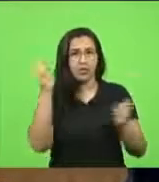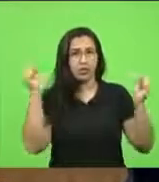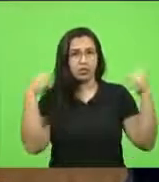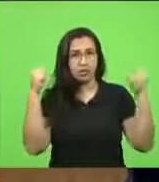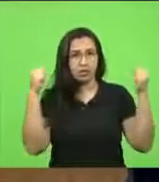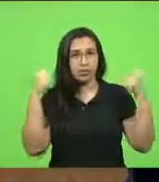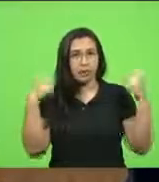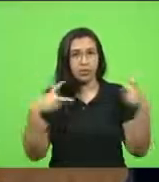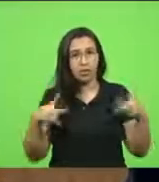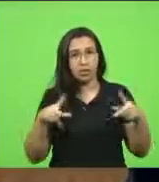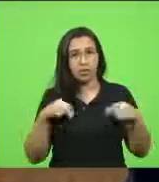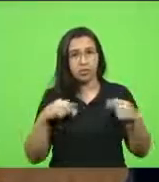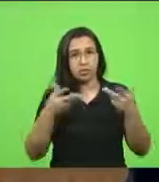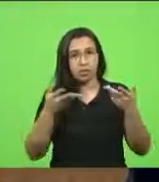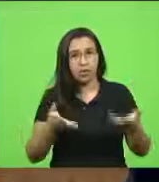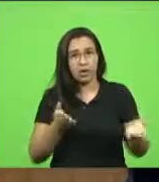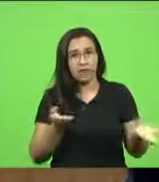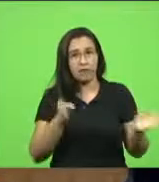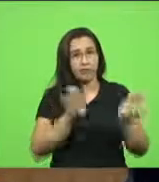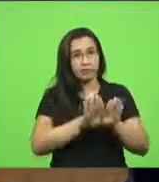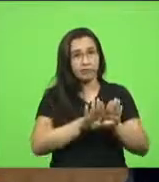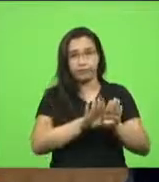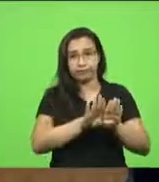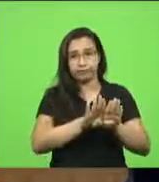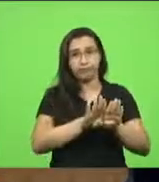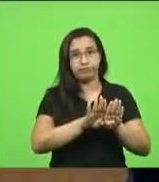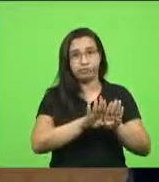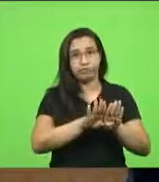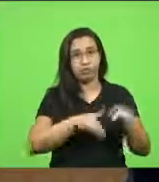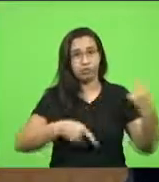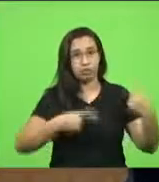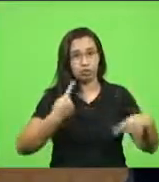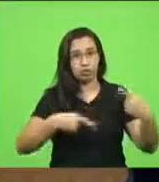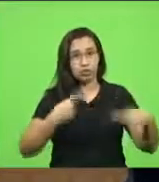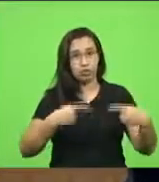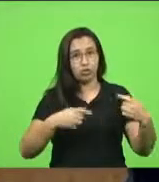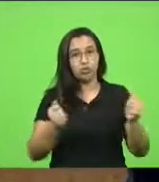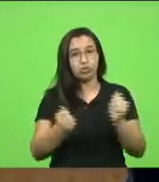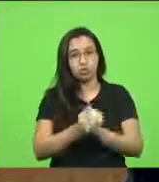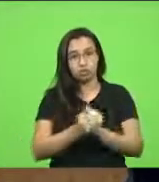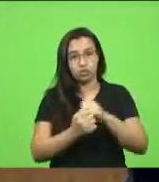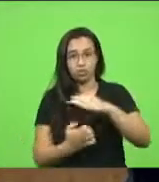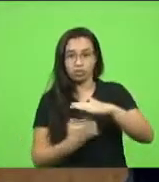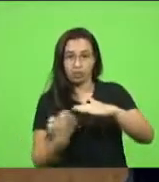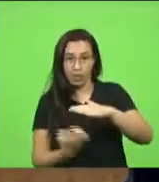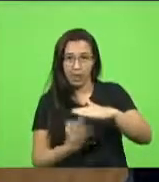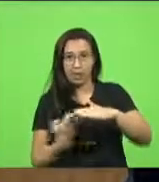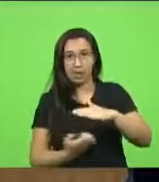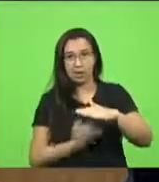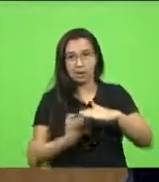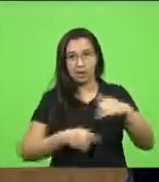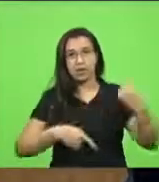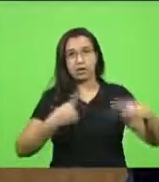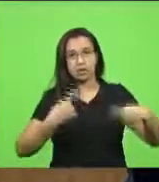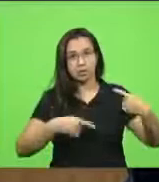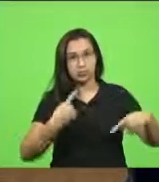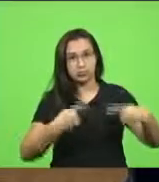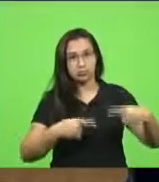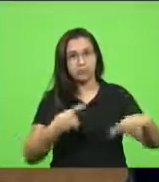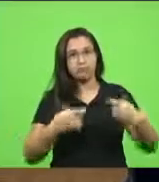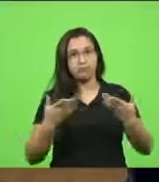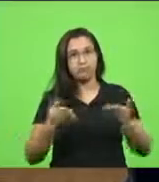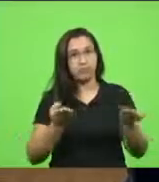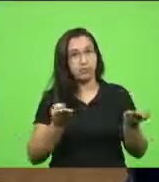reconhecer que fechou, inclusive discutindo com o setor empresarial, deputado Berlanda, discutindo com o setor empresarial,